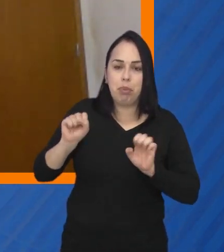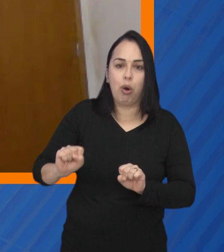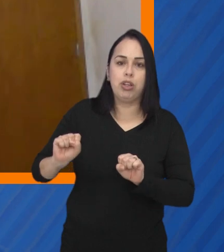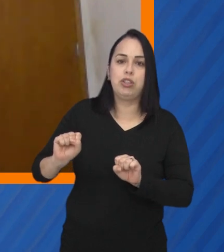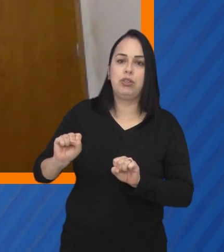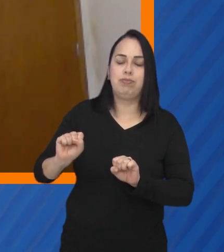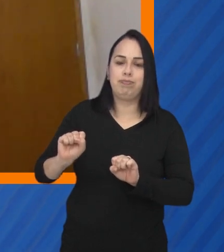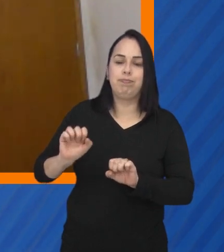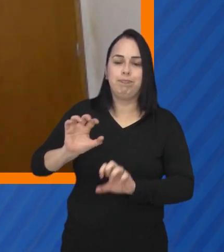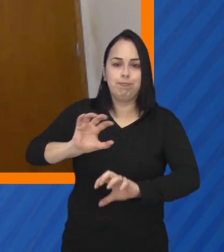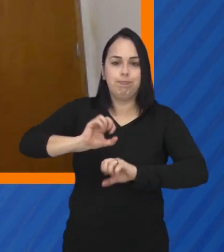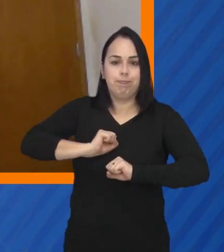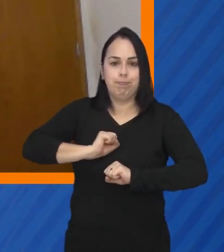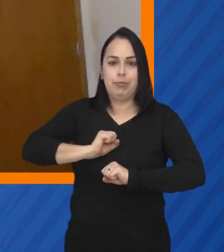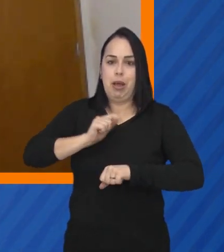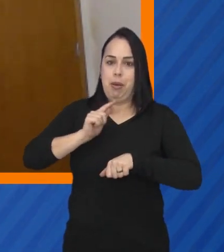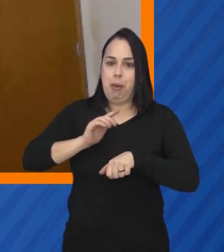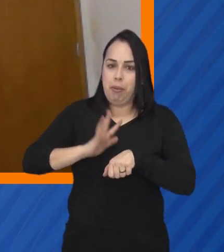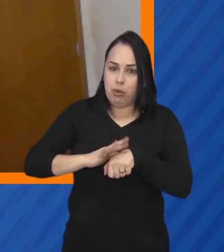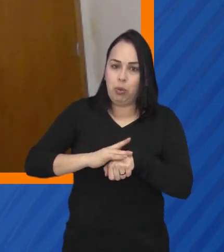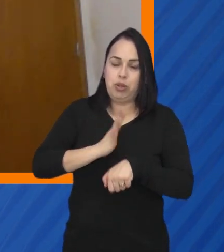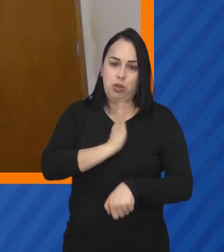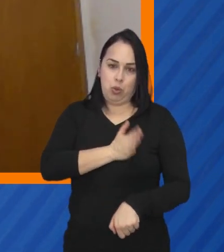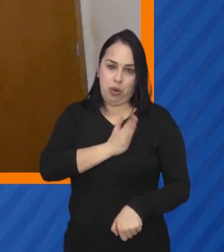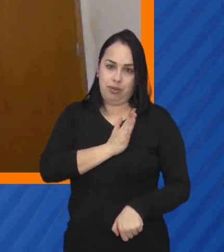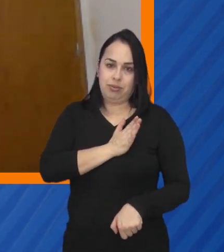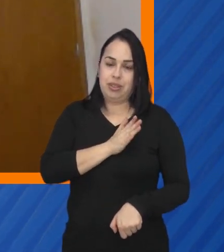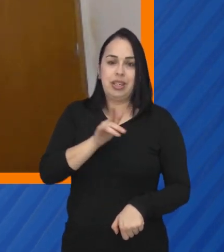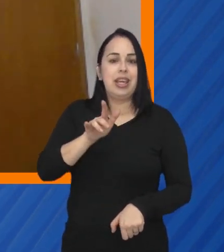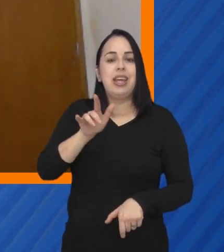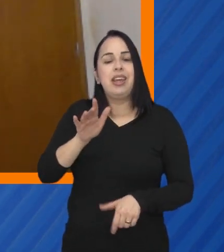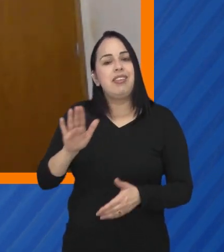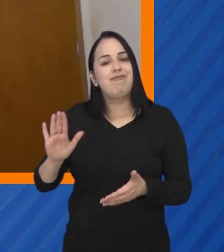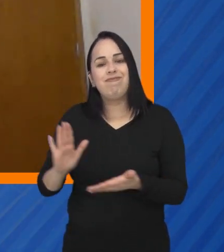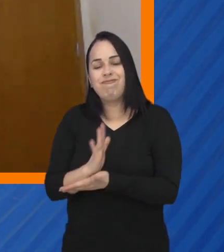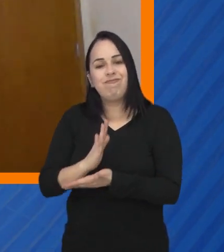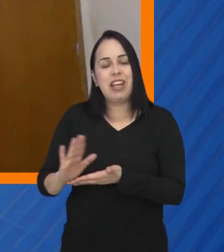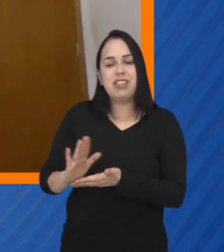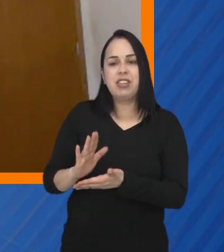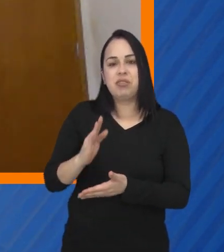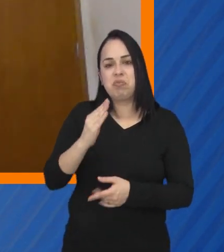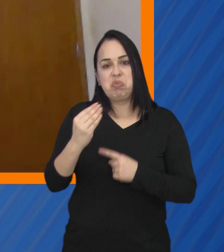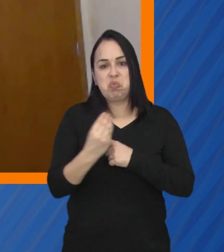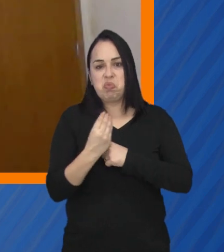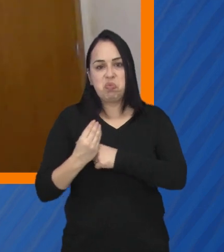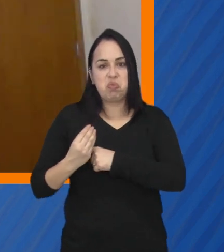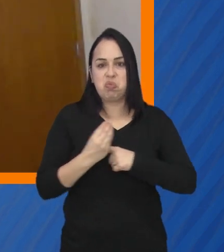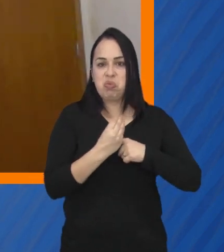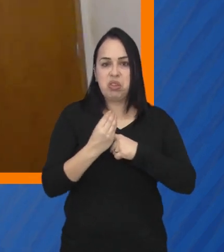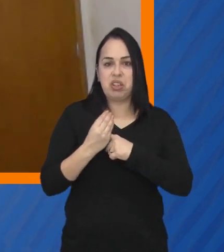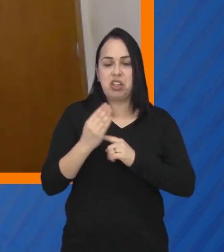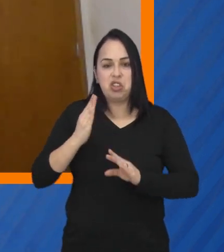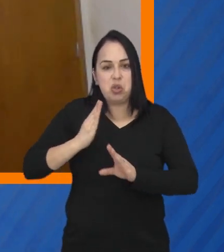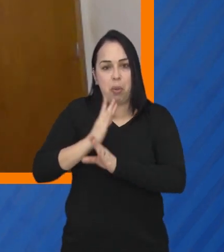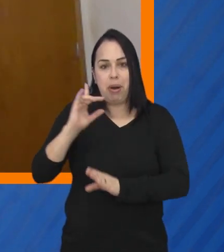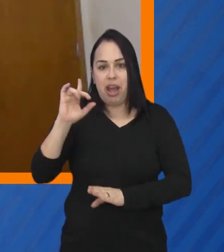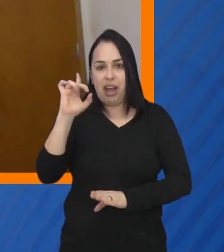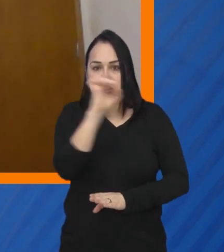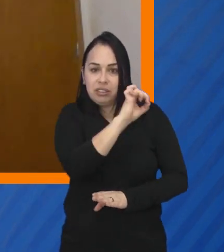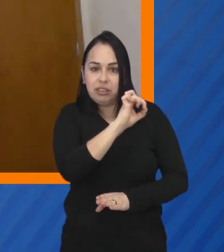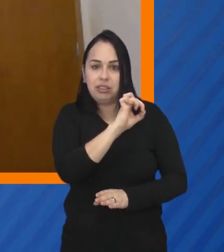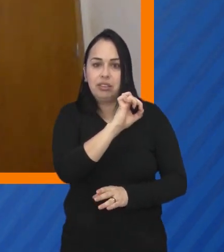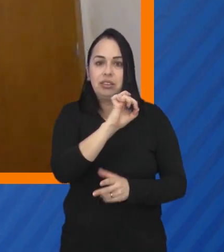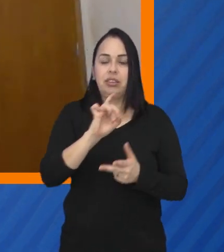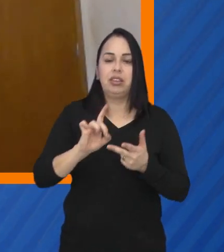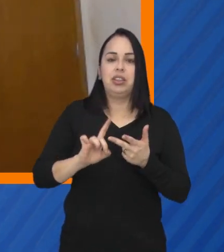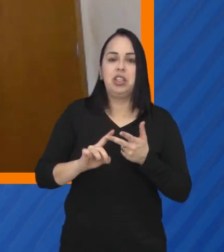expostas a mais fatores de risco e muitas vezes são negligenciadas no que se refere ao diagnóstico e no